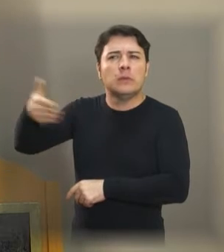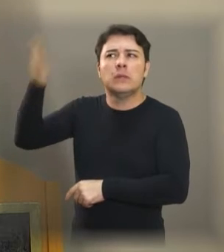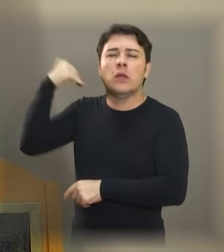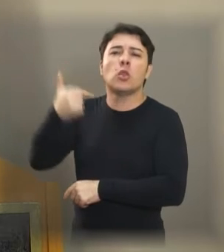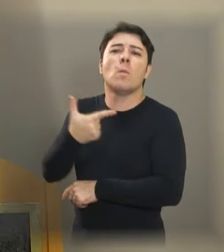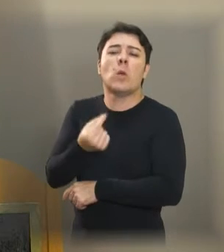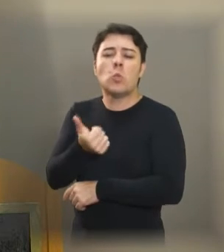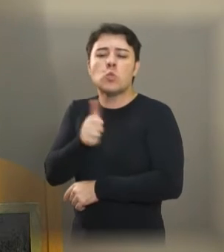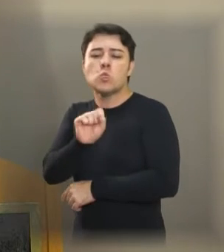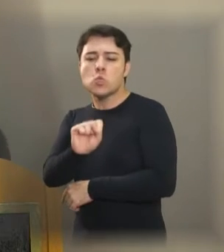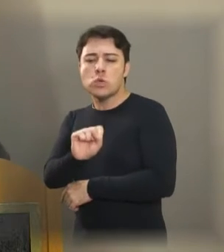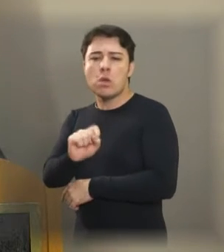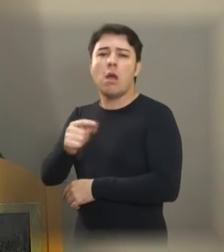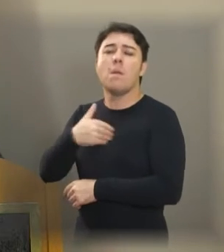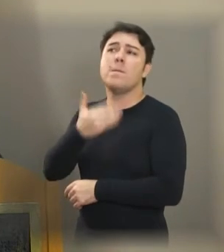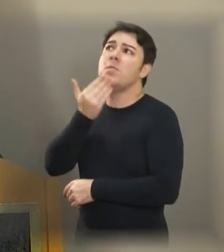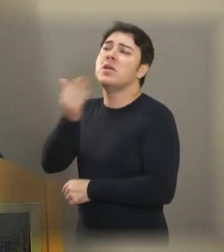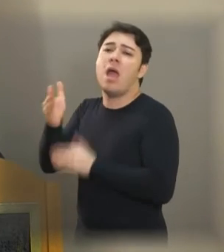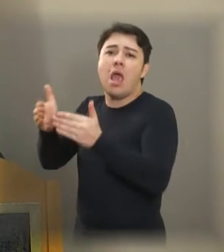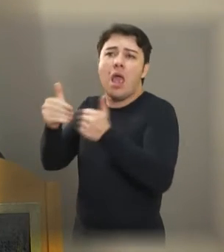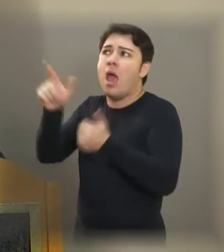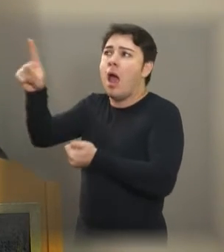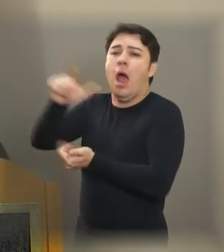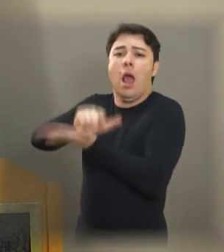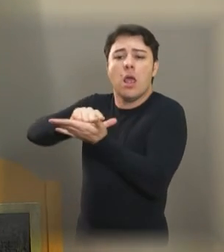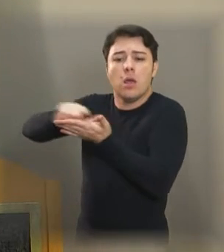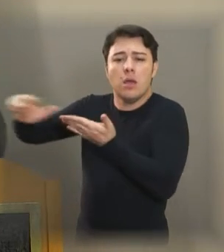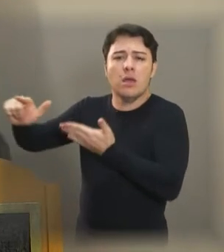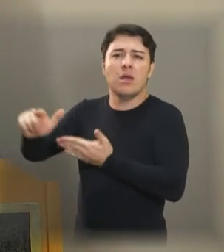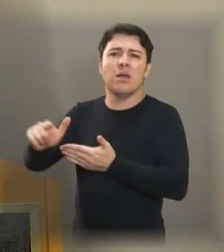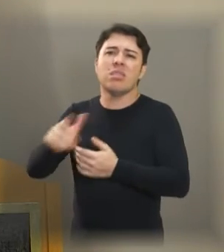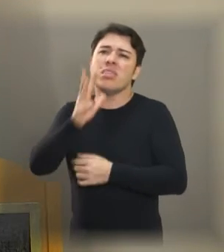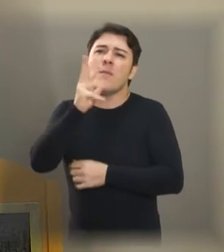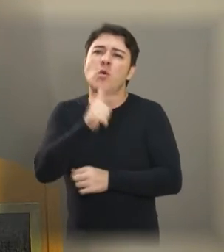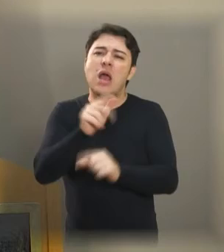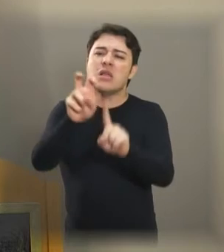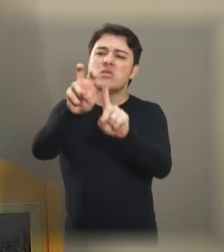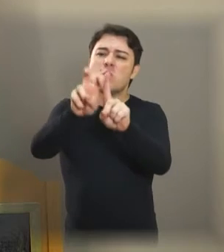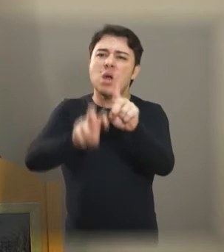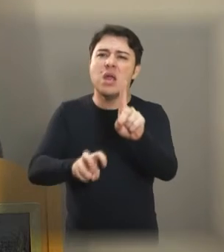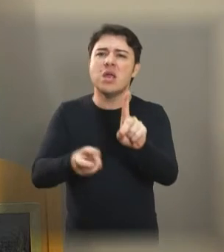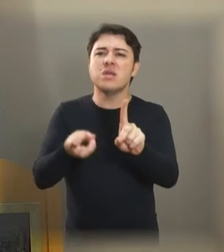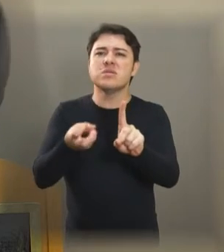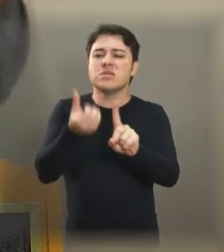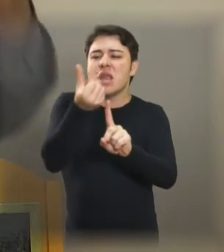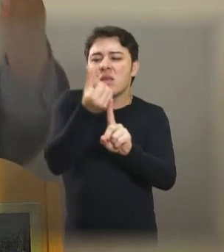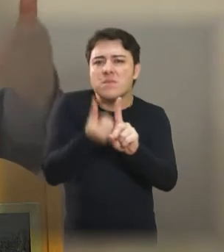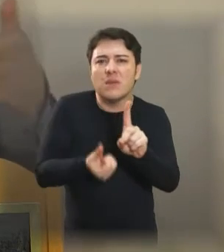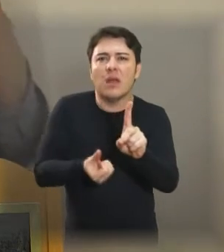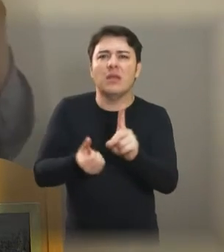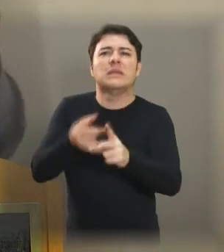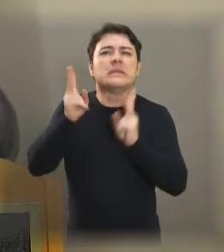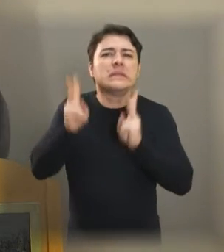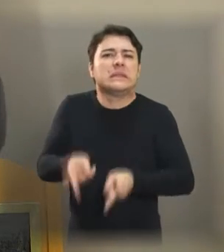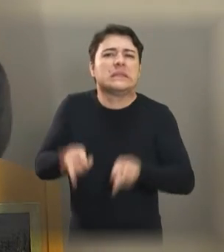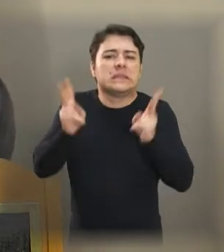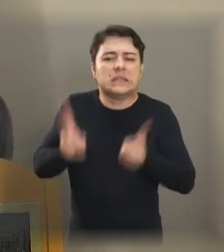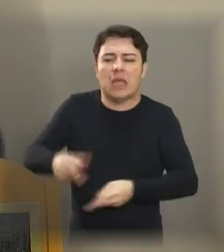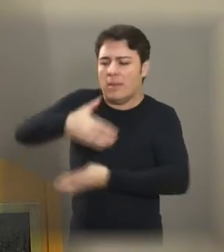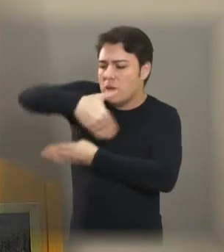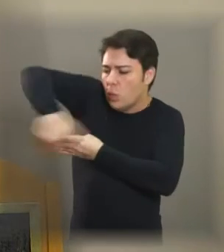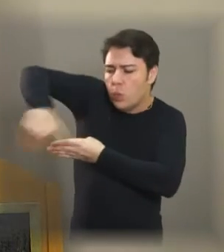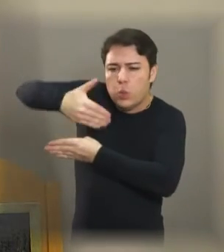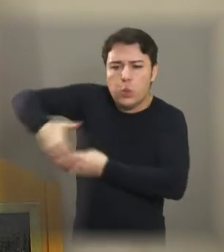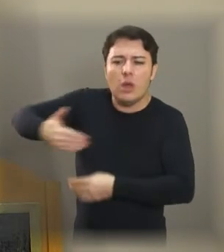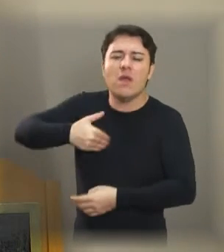2018, um pedido para limpar isso. Você imagina, cinco meses, seis meses, passando no mesmo caminho. Eu até já